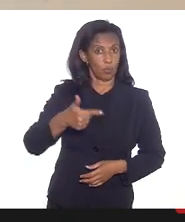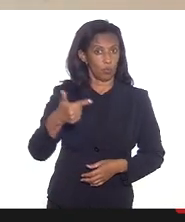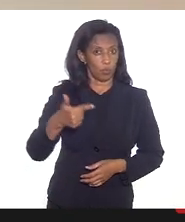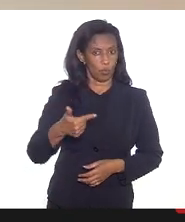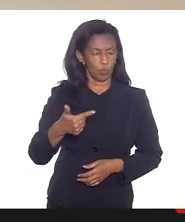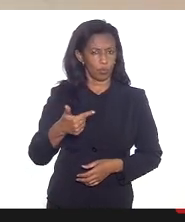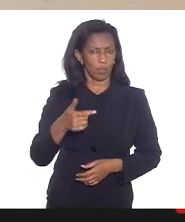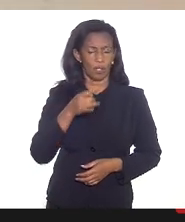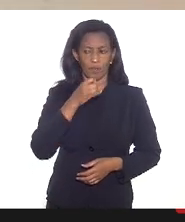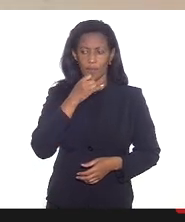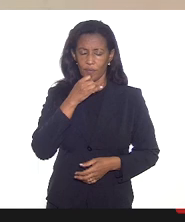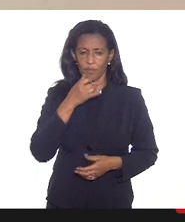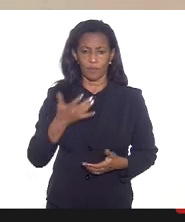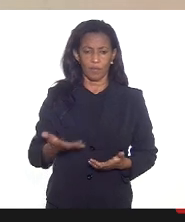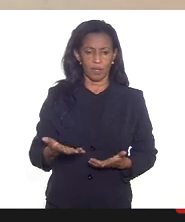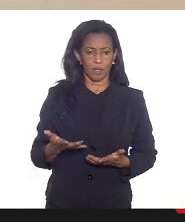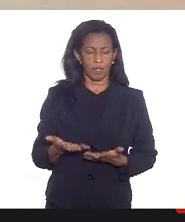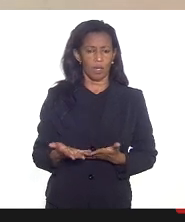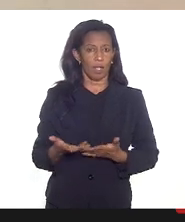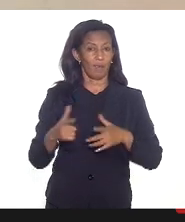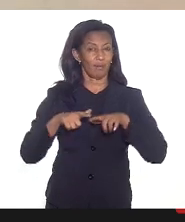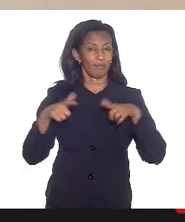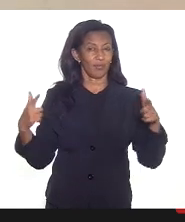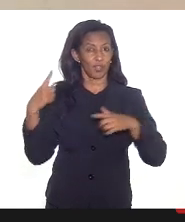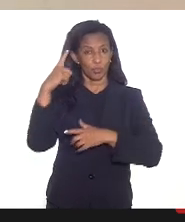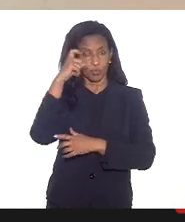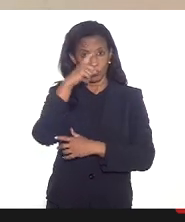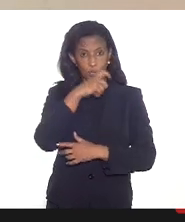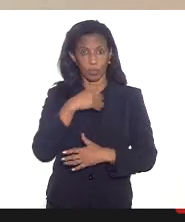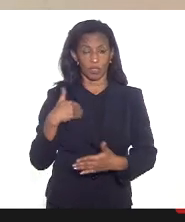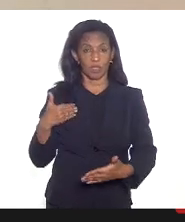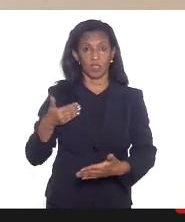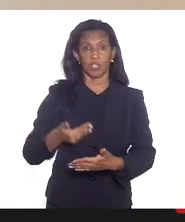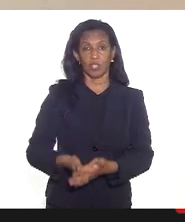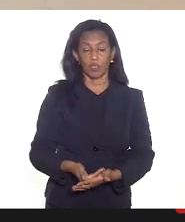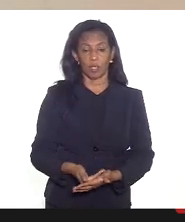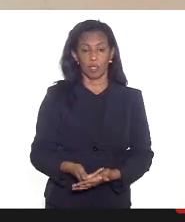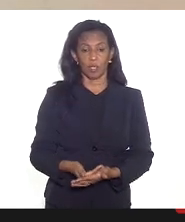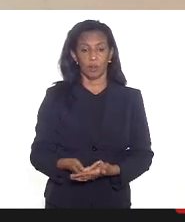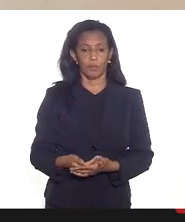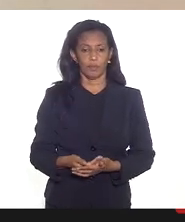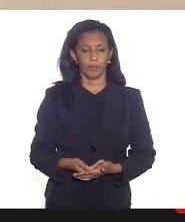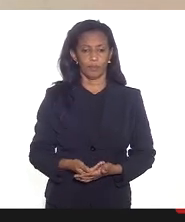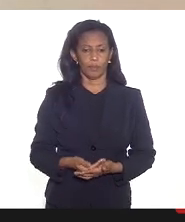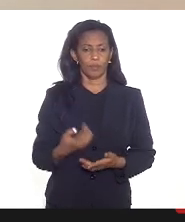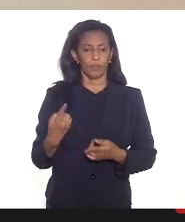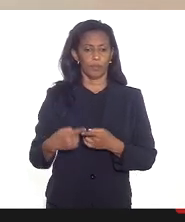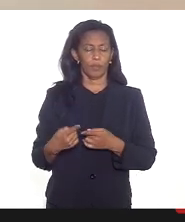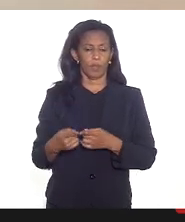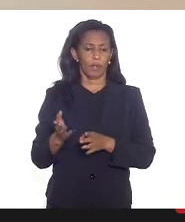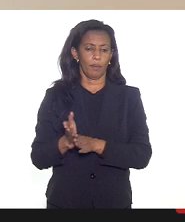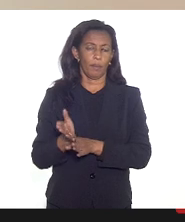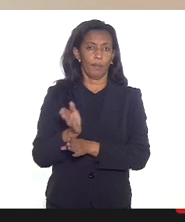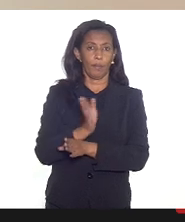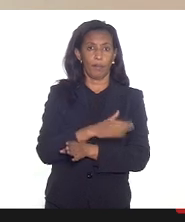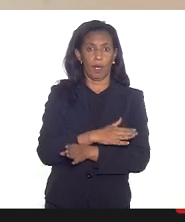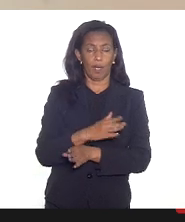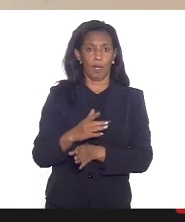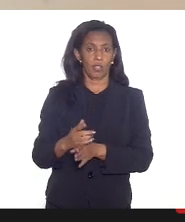ficava a grande dificuldade de se chegar porque alguma parte das